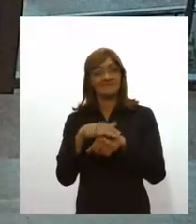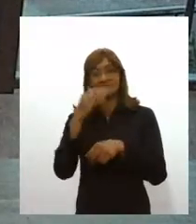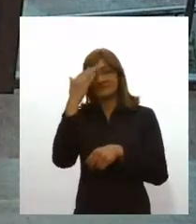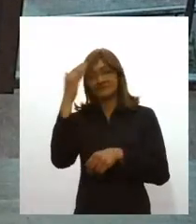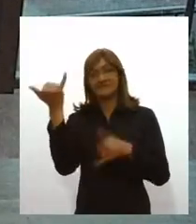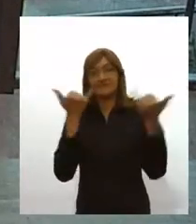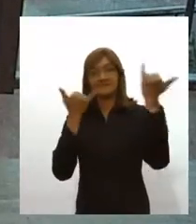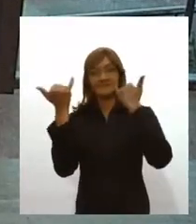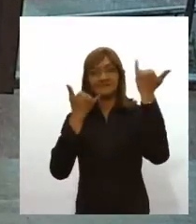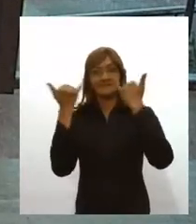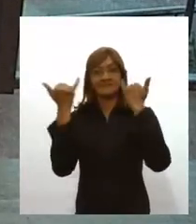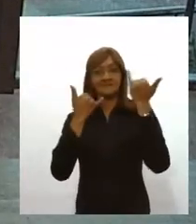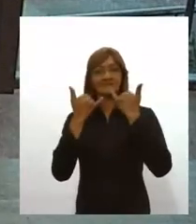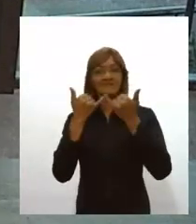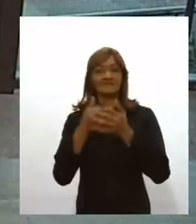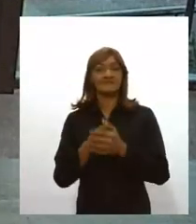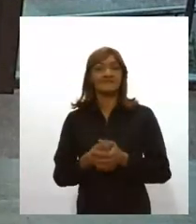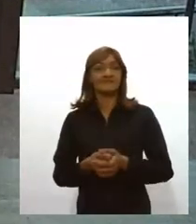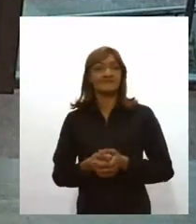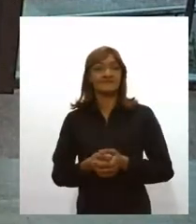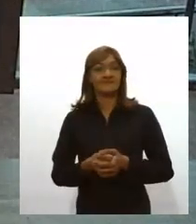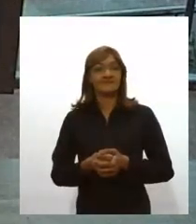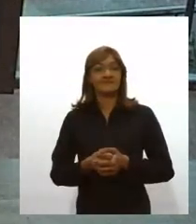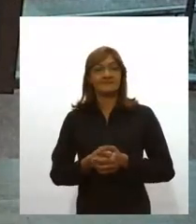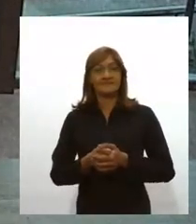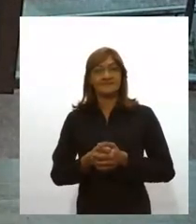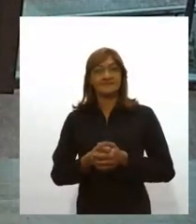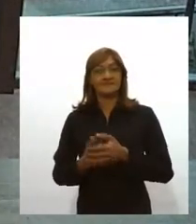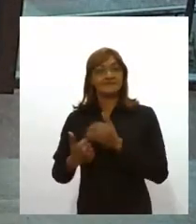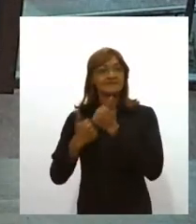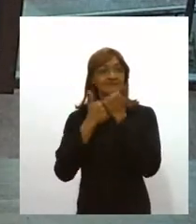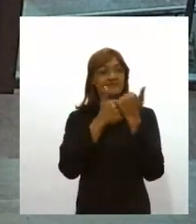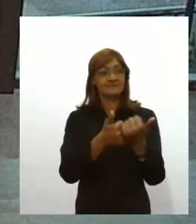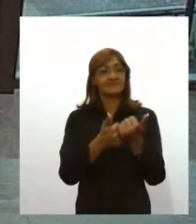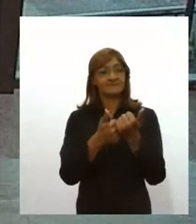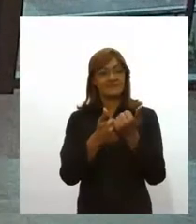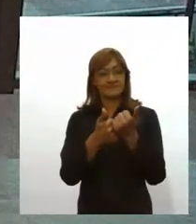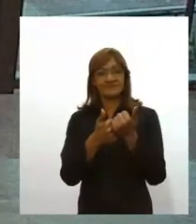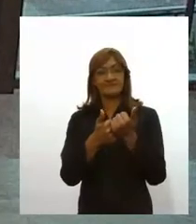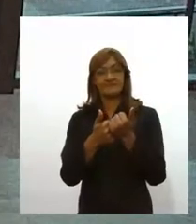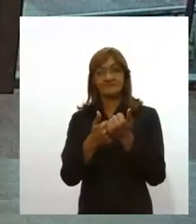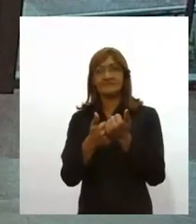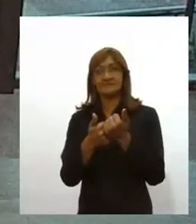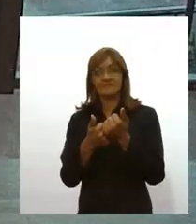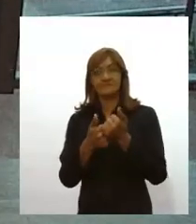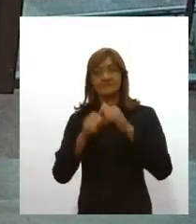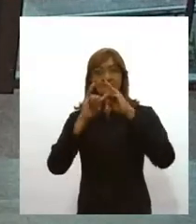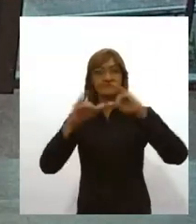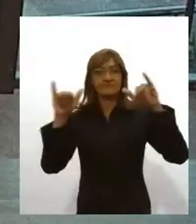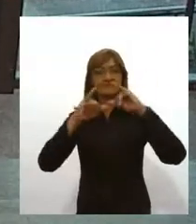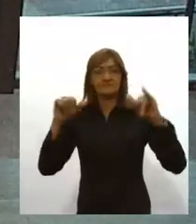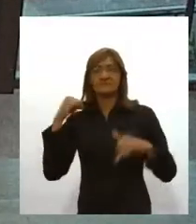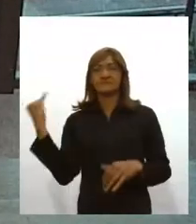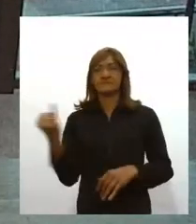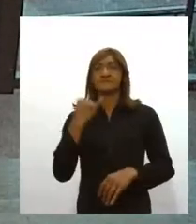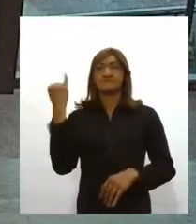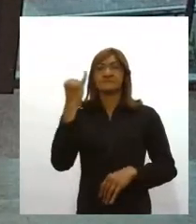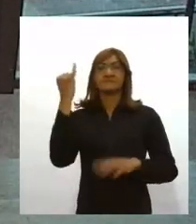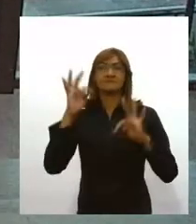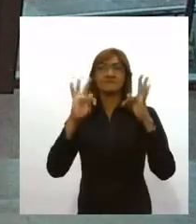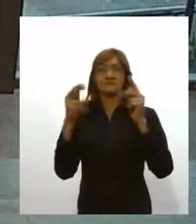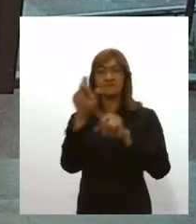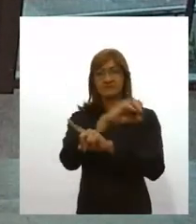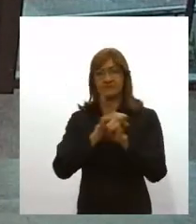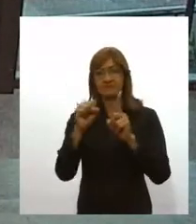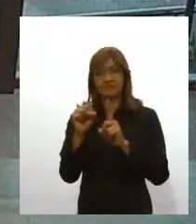informações, dando aí esse reforço em relação a essas informações tão importantes, todos os seres de panos estão na